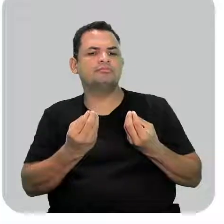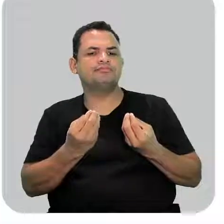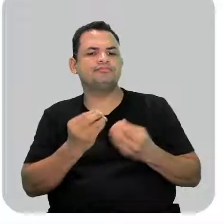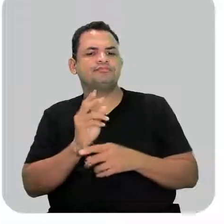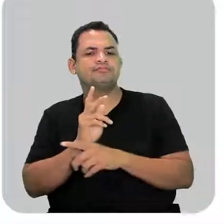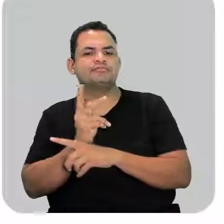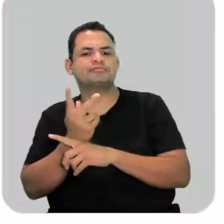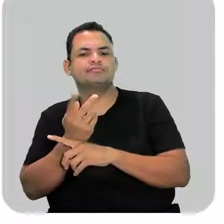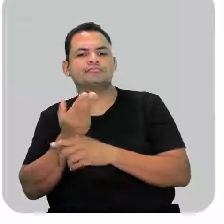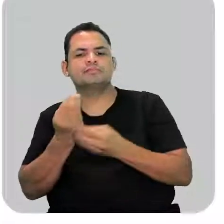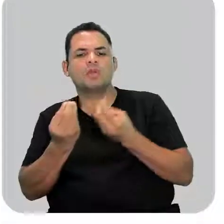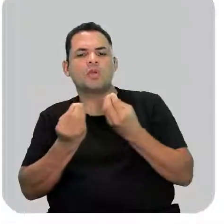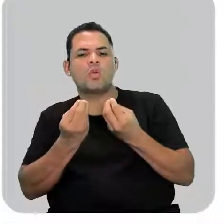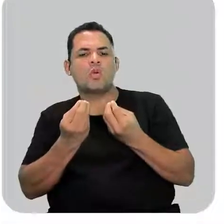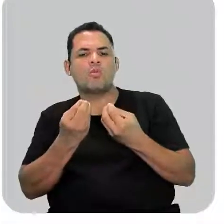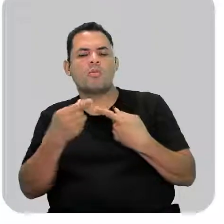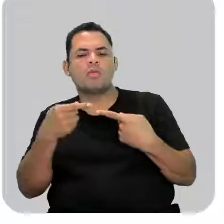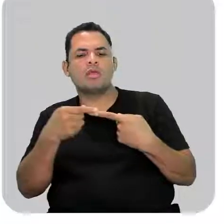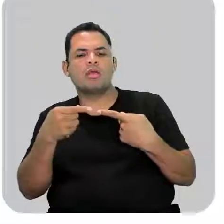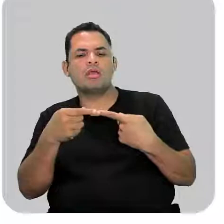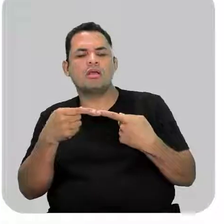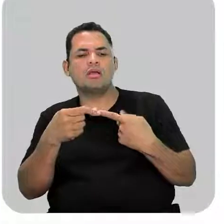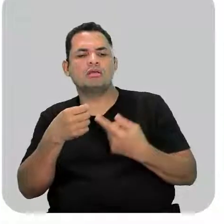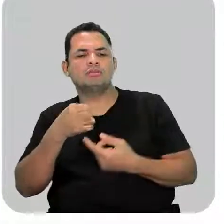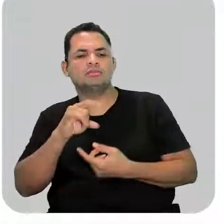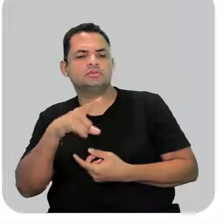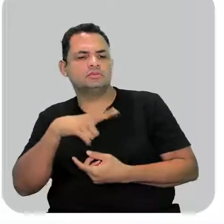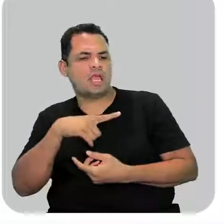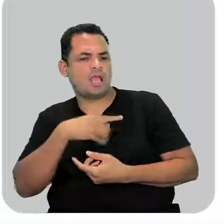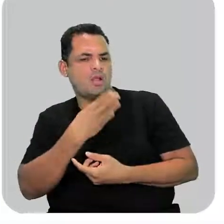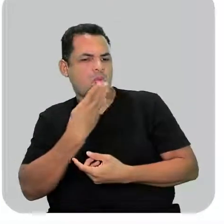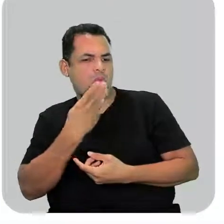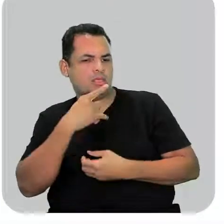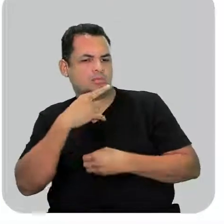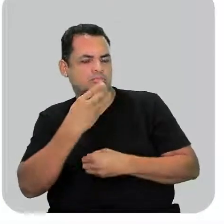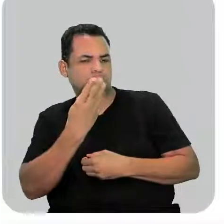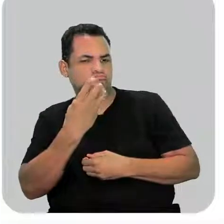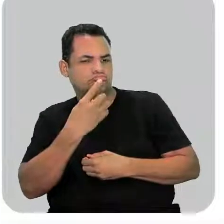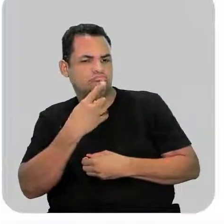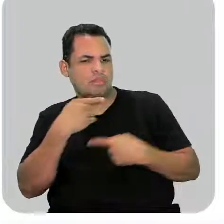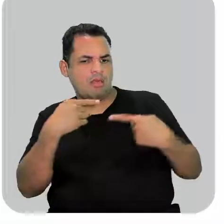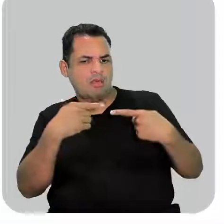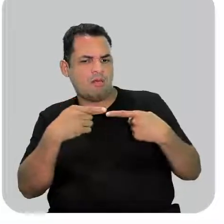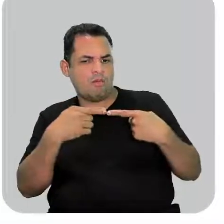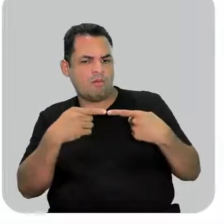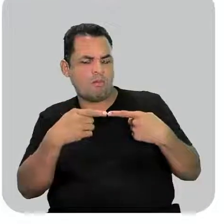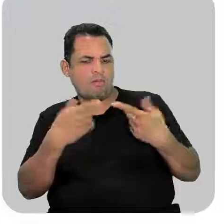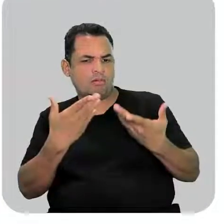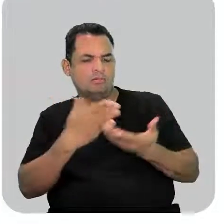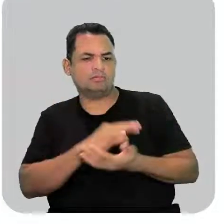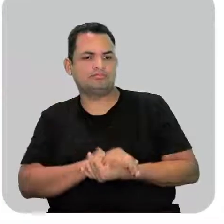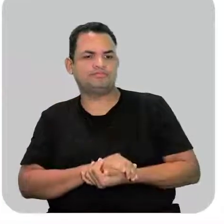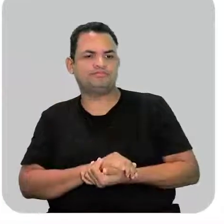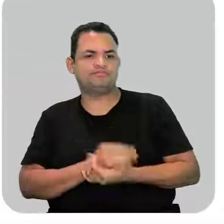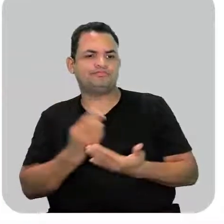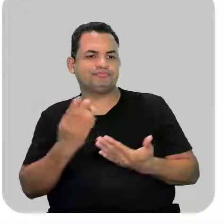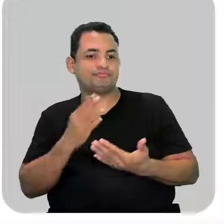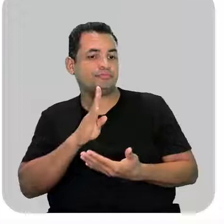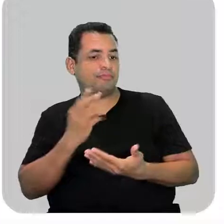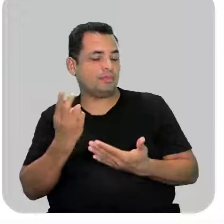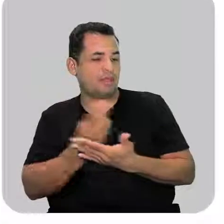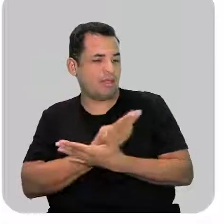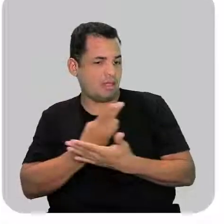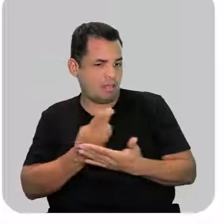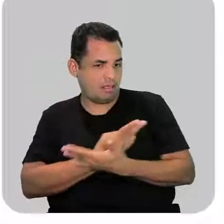hidrogênio ia se ligar a esse carbono, se ele já tem as quatro ligações? Então, a letra B, além de errada para a nossa